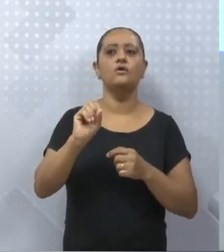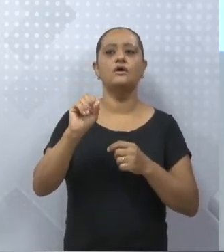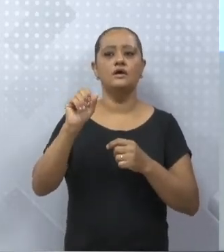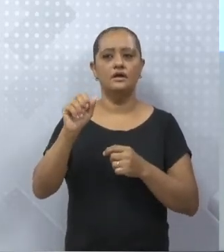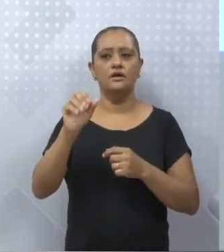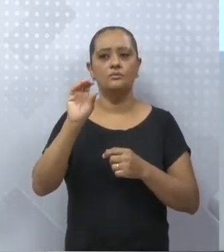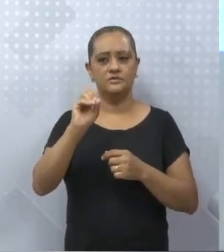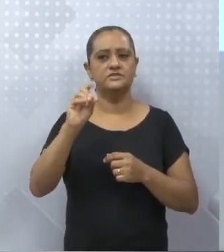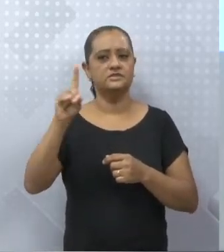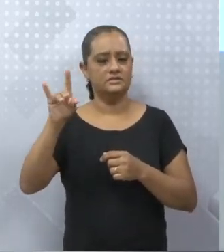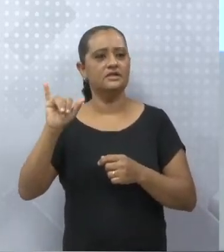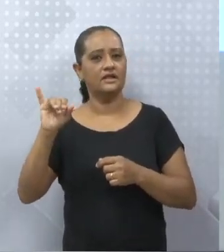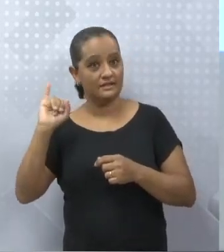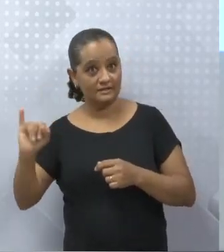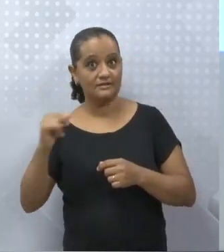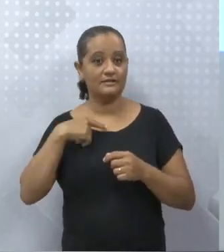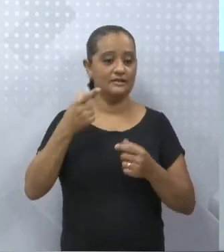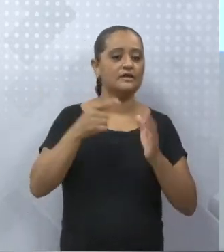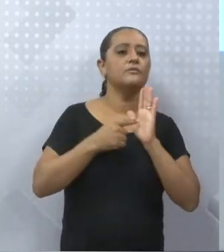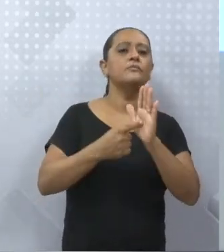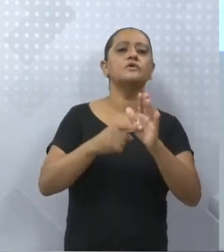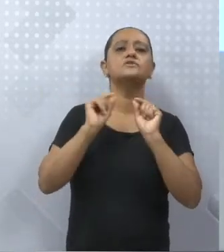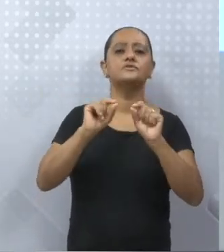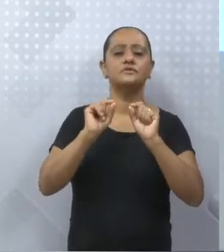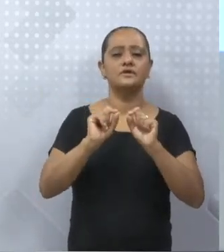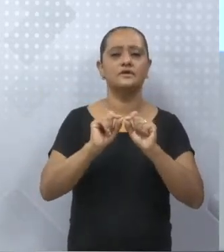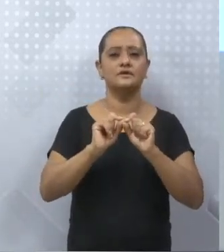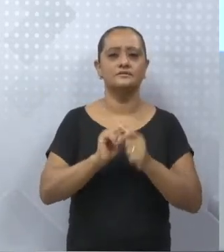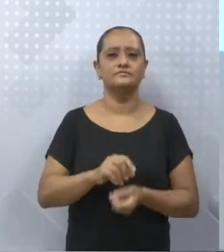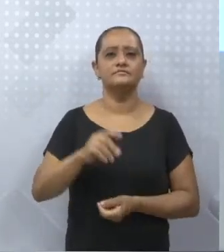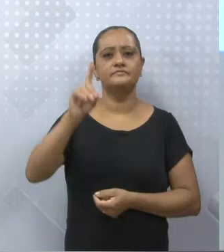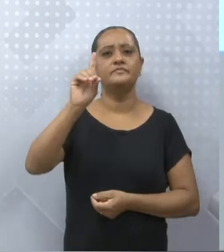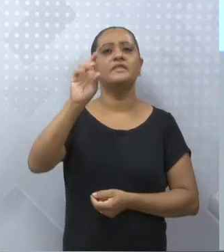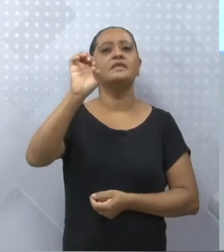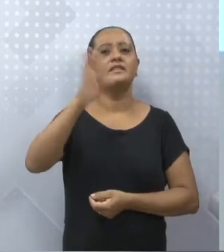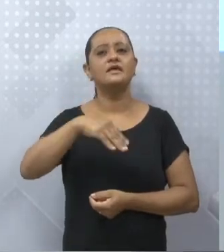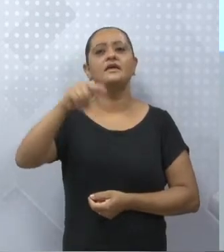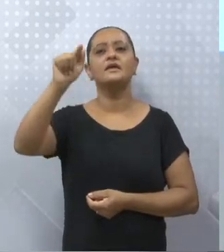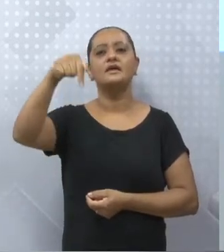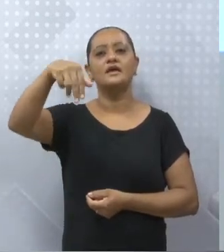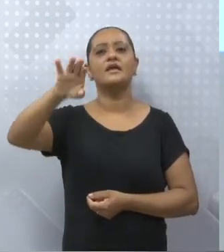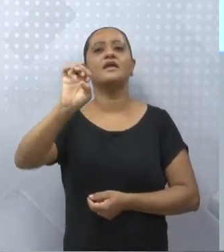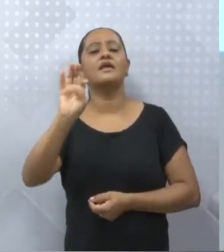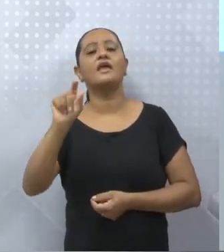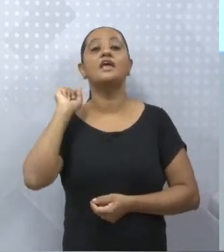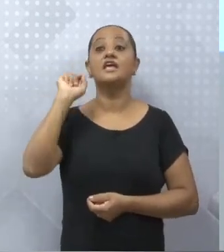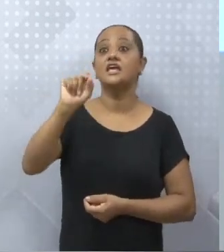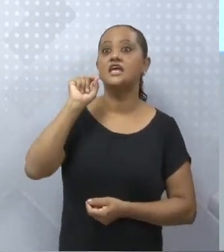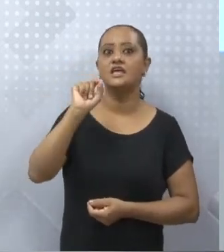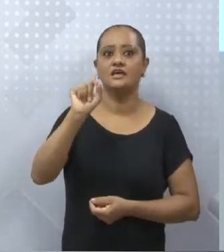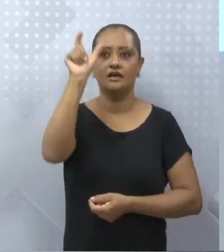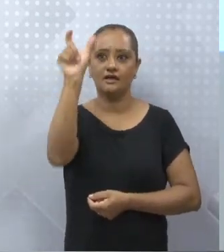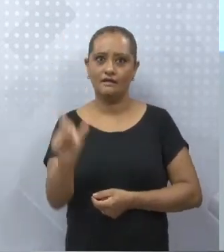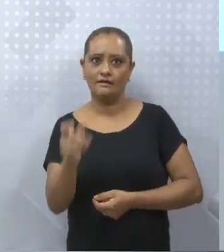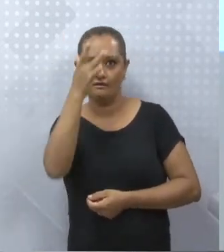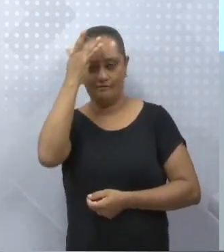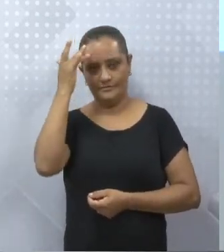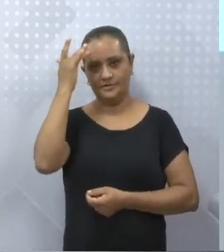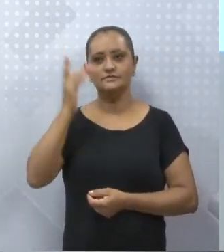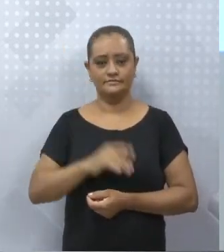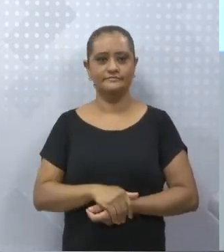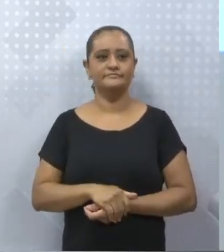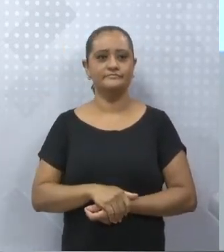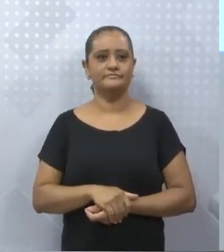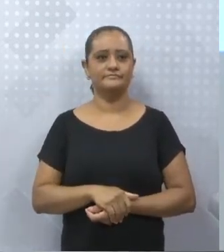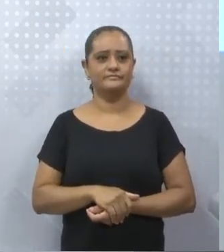de quem? E quando você tem um verbo transitivo direto e indireto ao mesmo tempo? Você vai fazer duas perguntas. Ah, é?